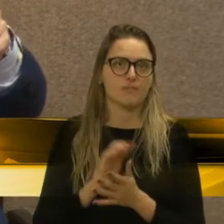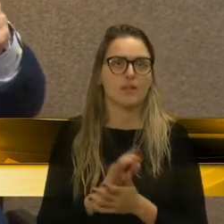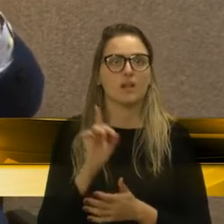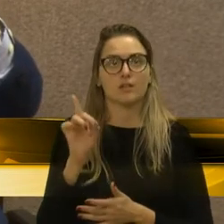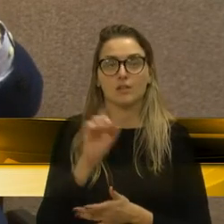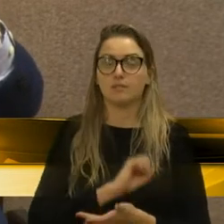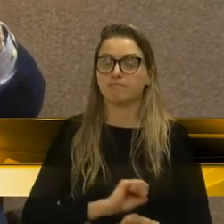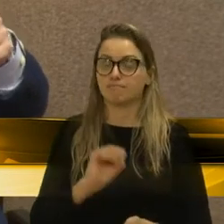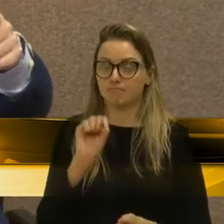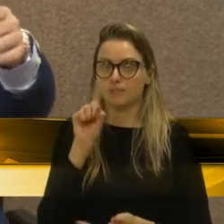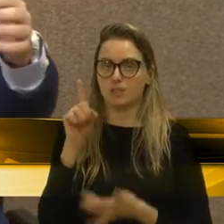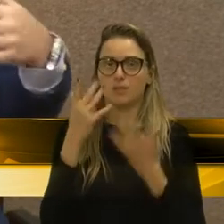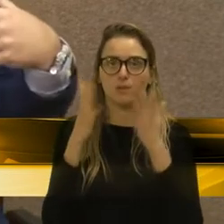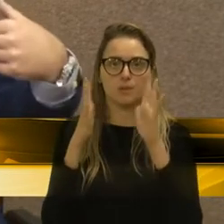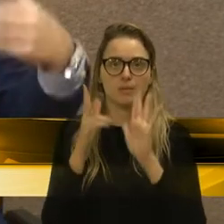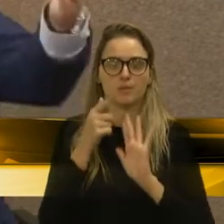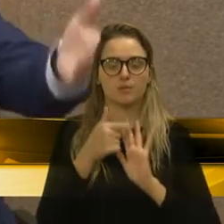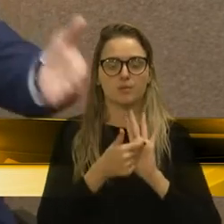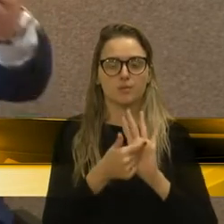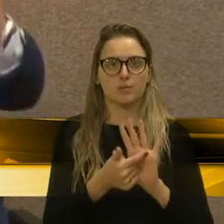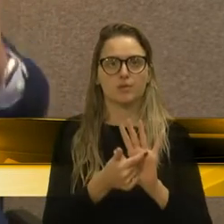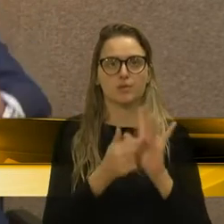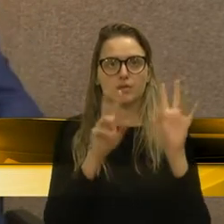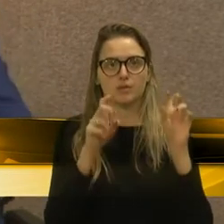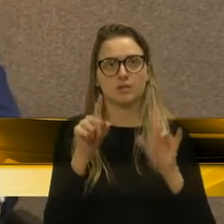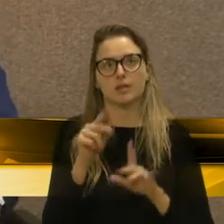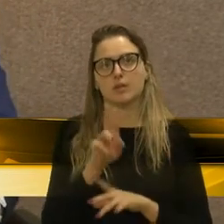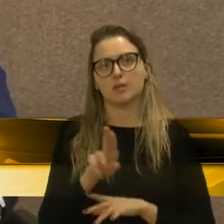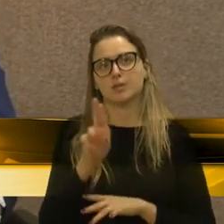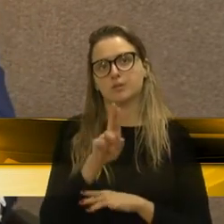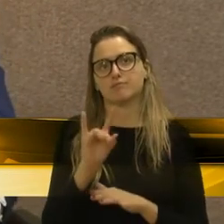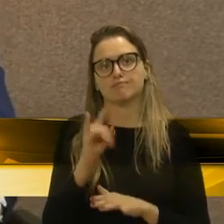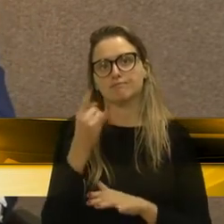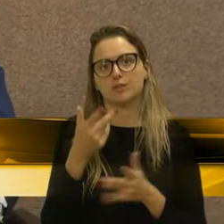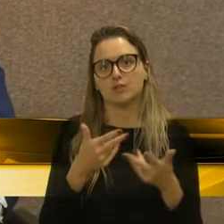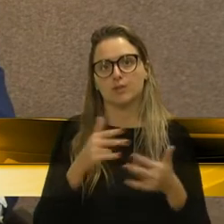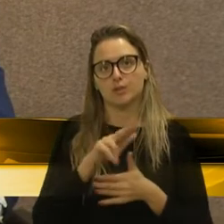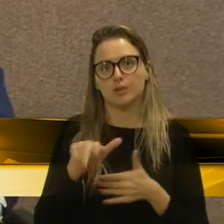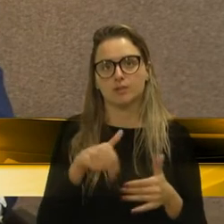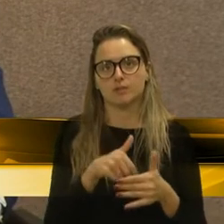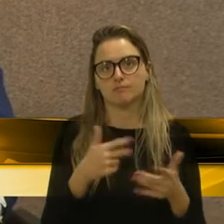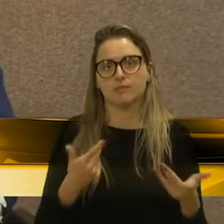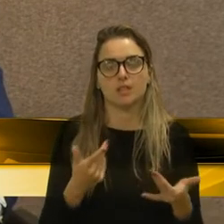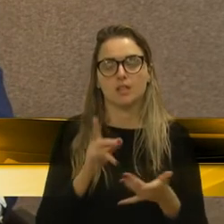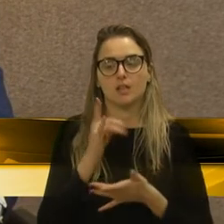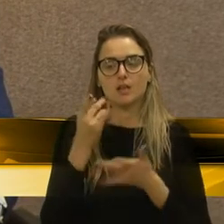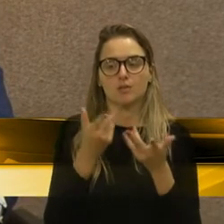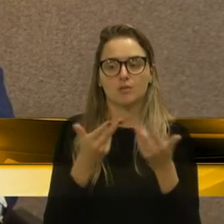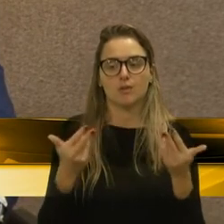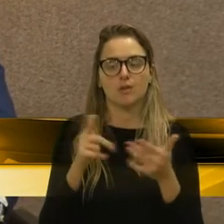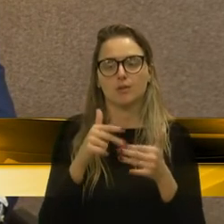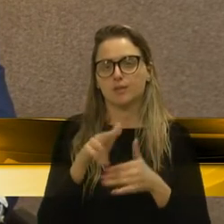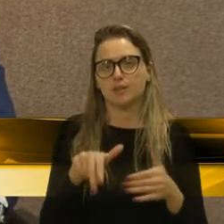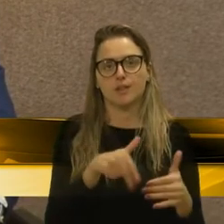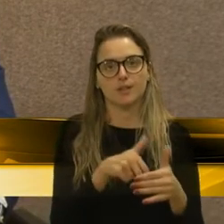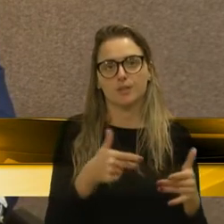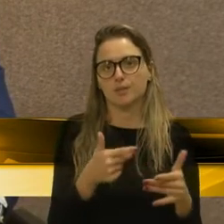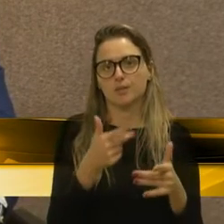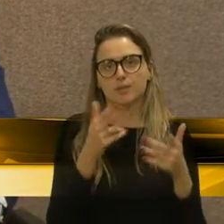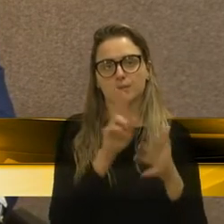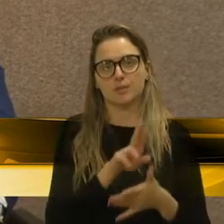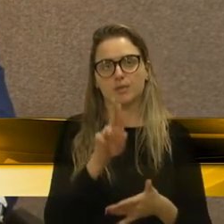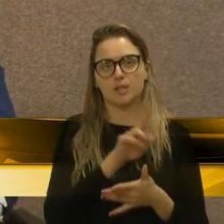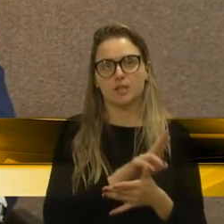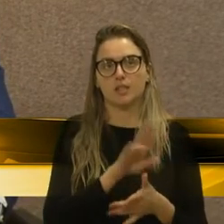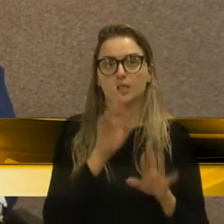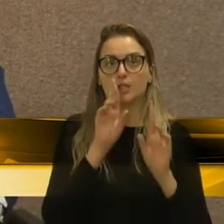está de parabéns por trazer esse assunto. Acho que o seu último recurso é a tribuna, não É a tribuna. É a tribuna. O seu último recurso é a tribuna. E a gente espera que, ao